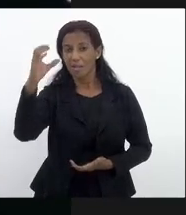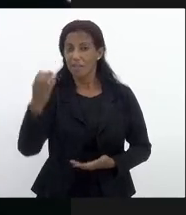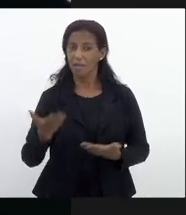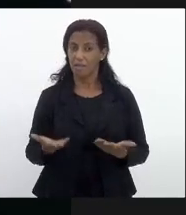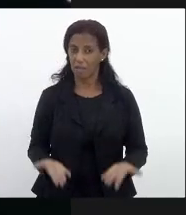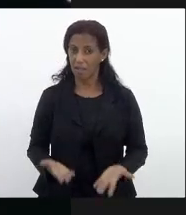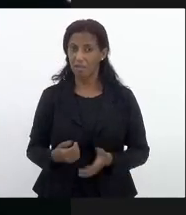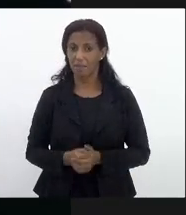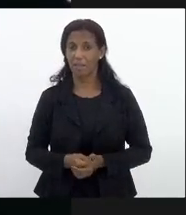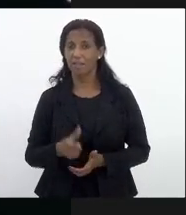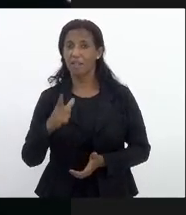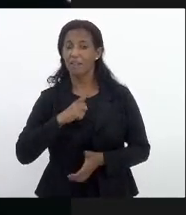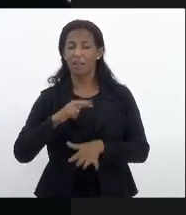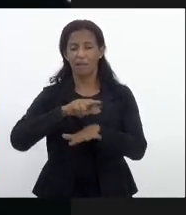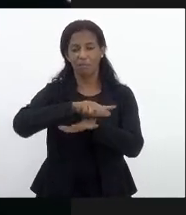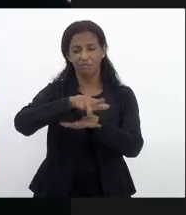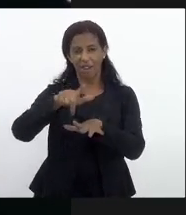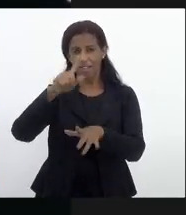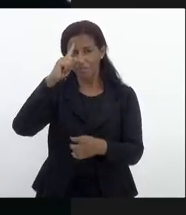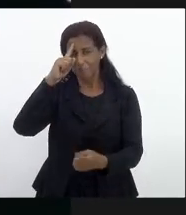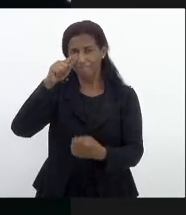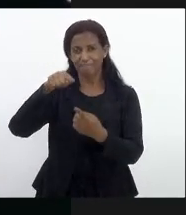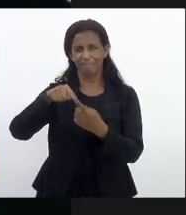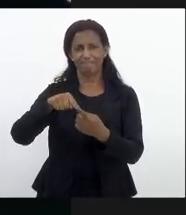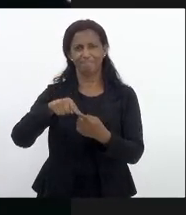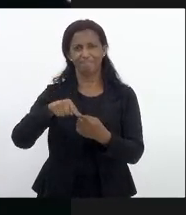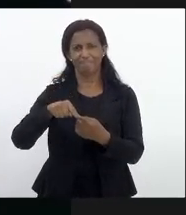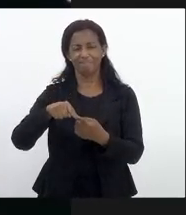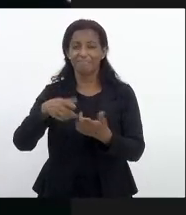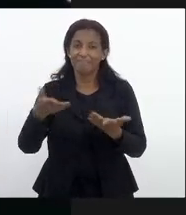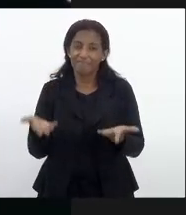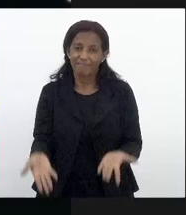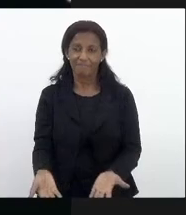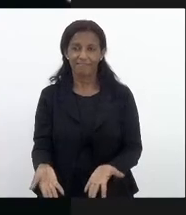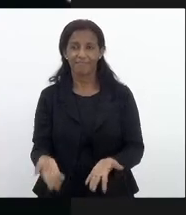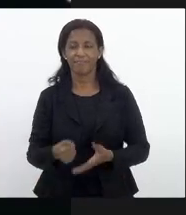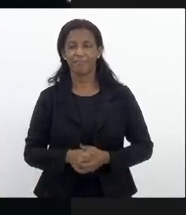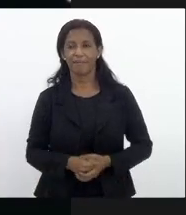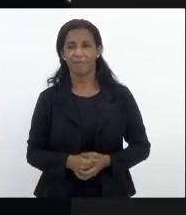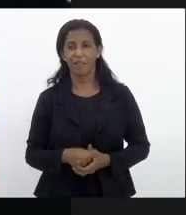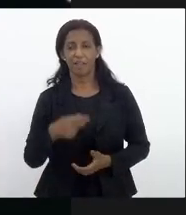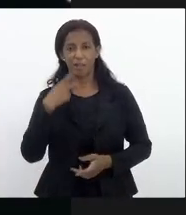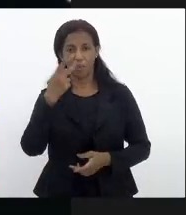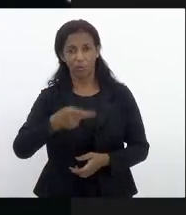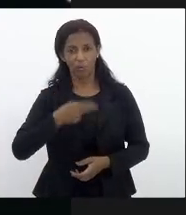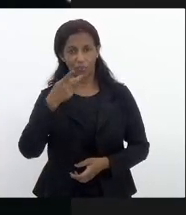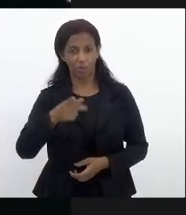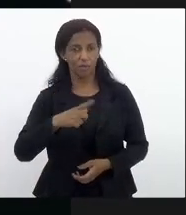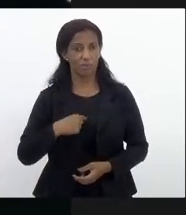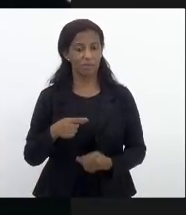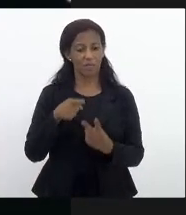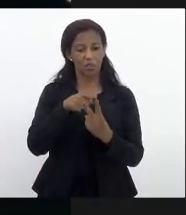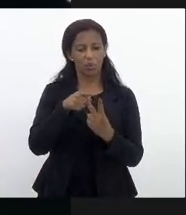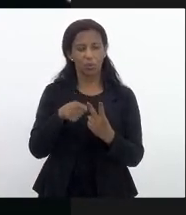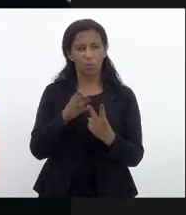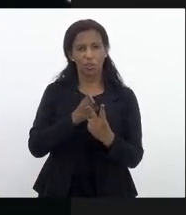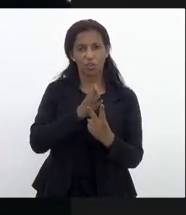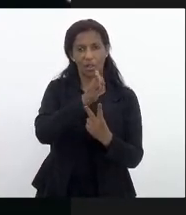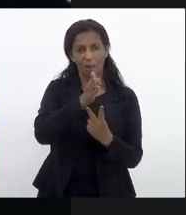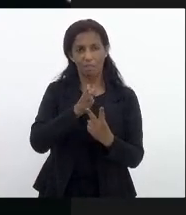existem várias linhas de pensamento e nesse caso que eu estou falando existem duas correntes